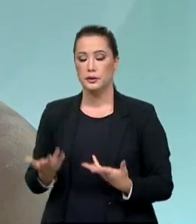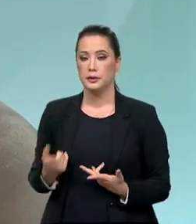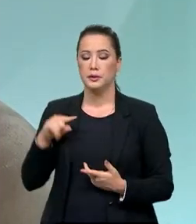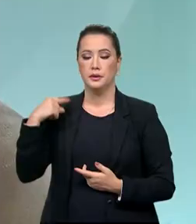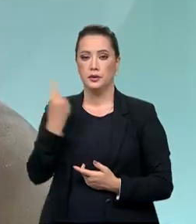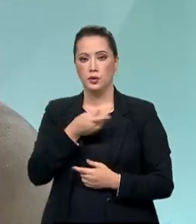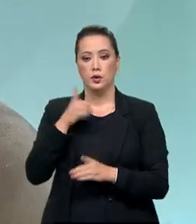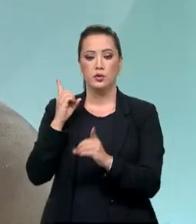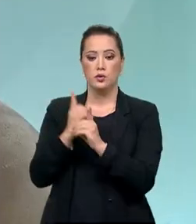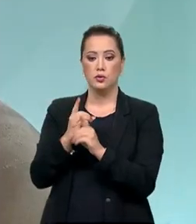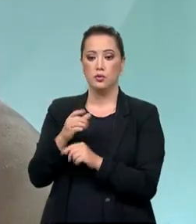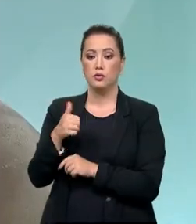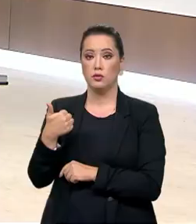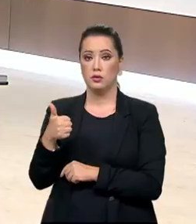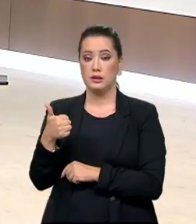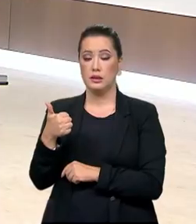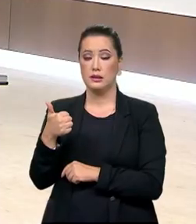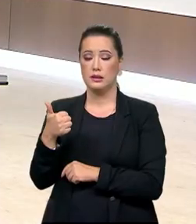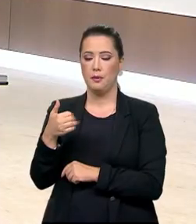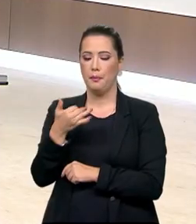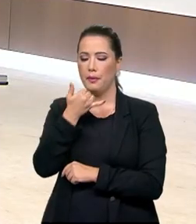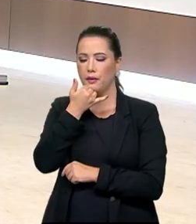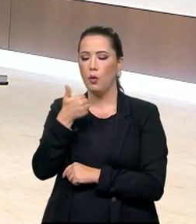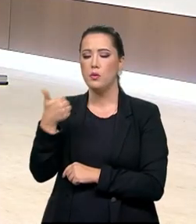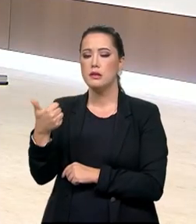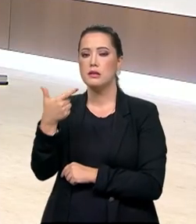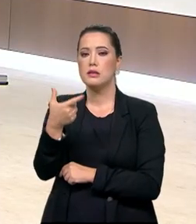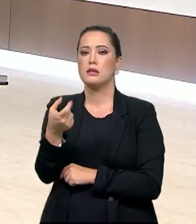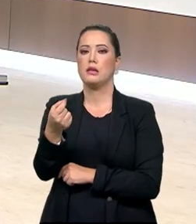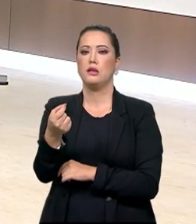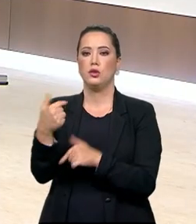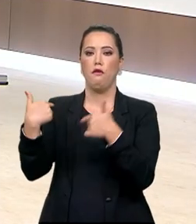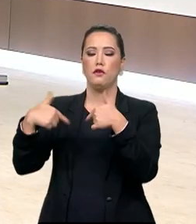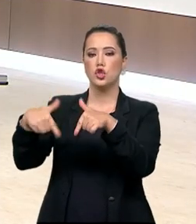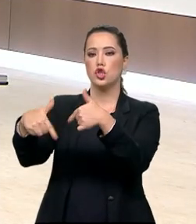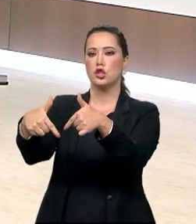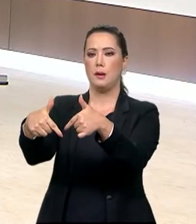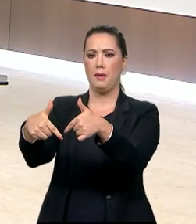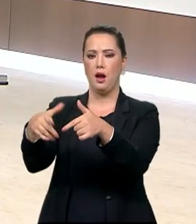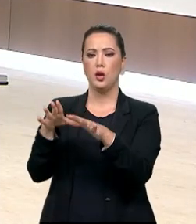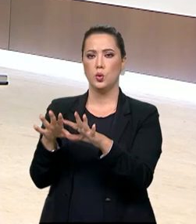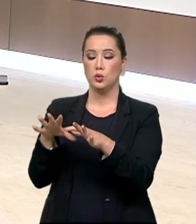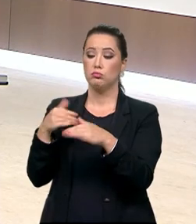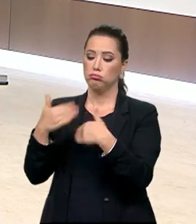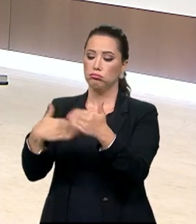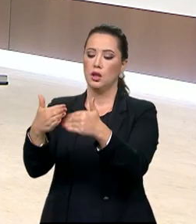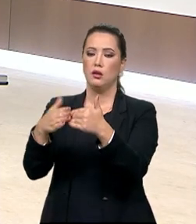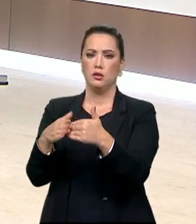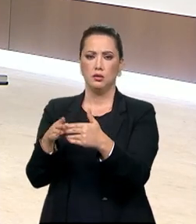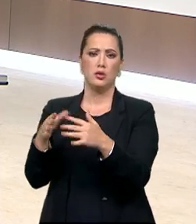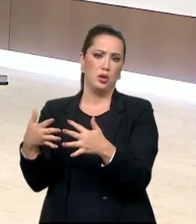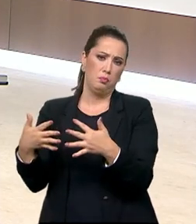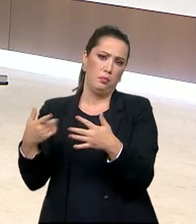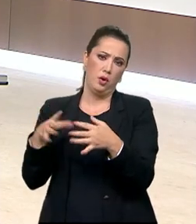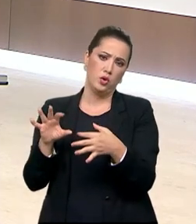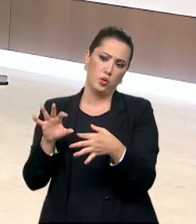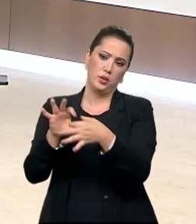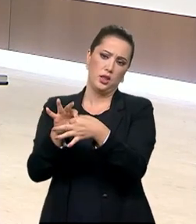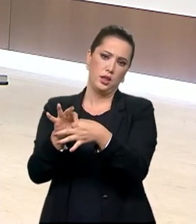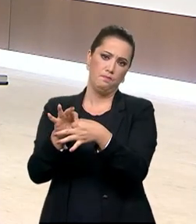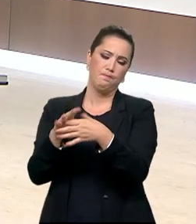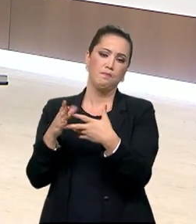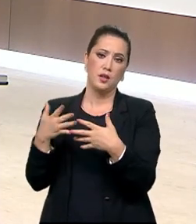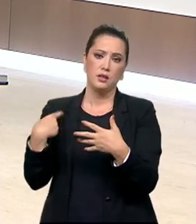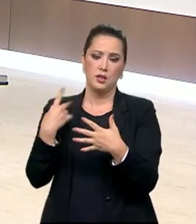Encontramos 120 ações que já estão sendo levadas, mas não de forma integrada. Isso também significa economia. Se nós